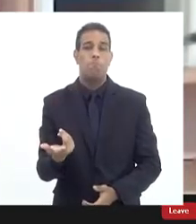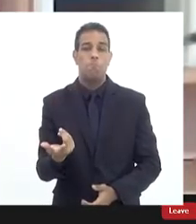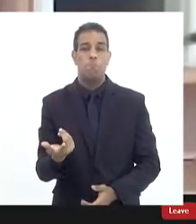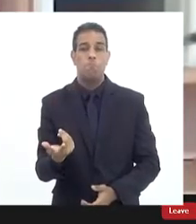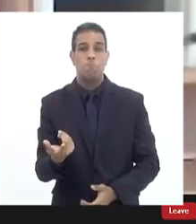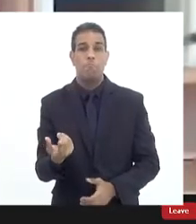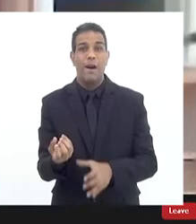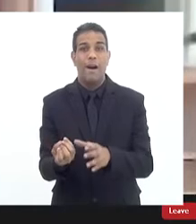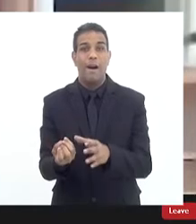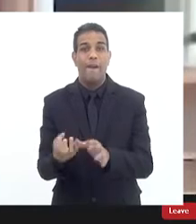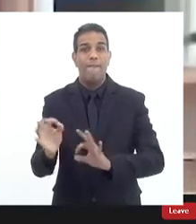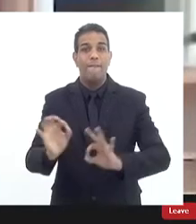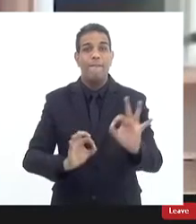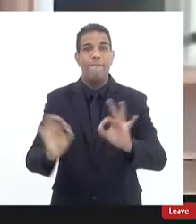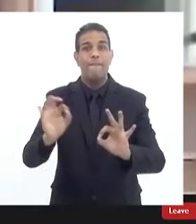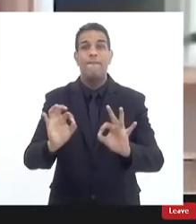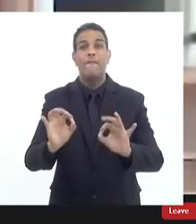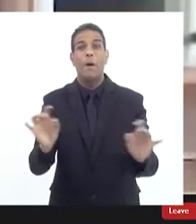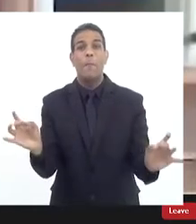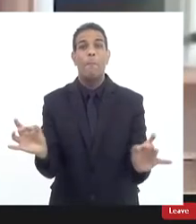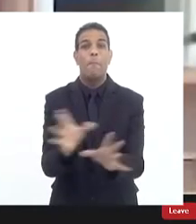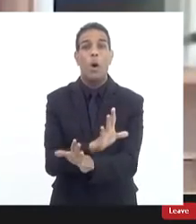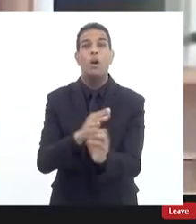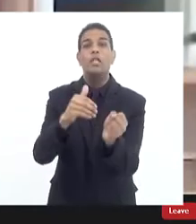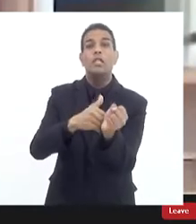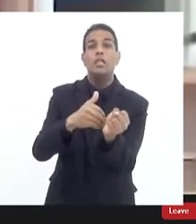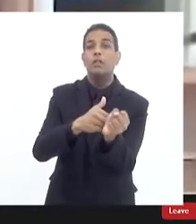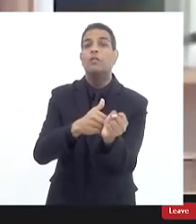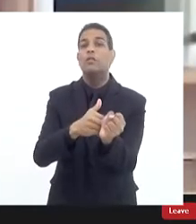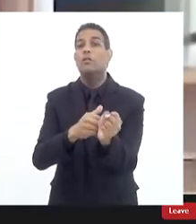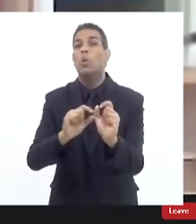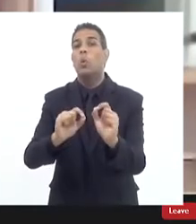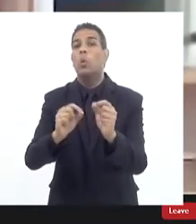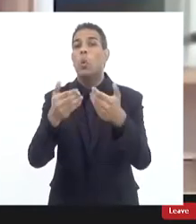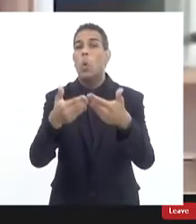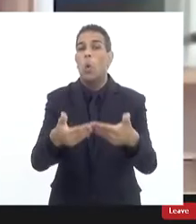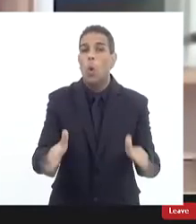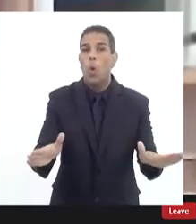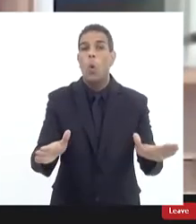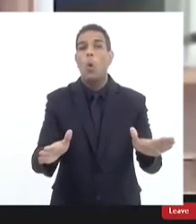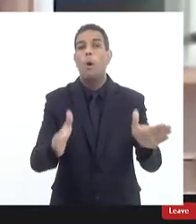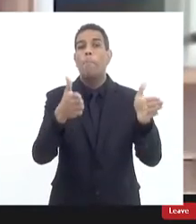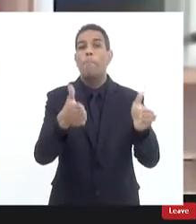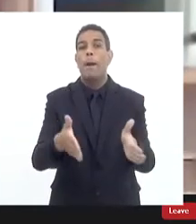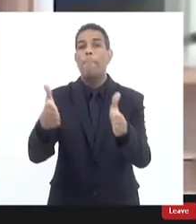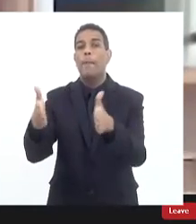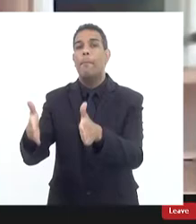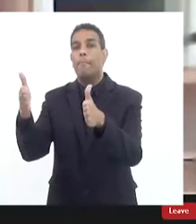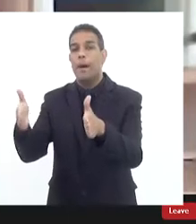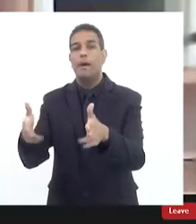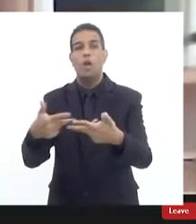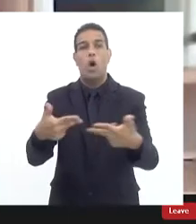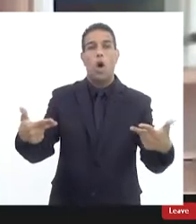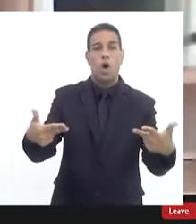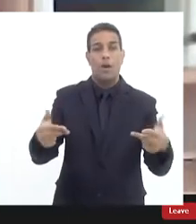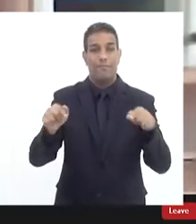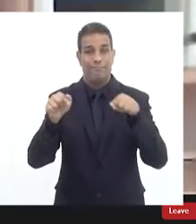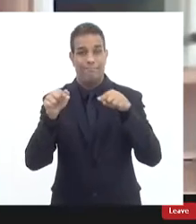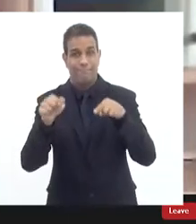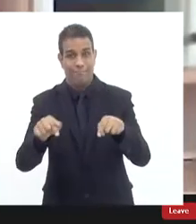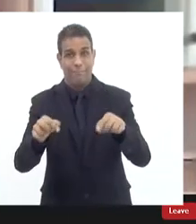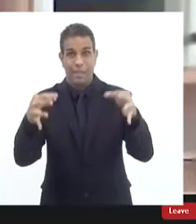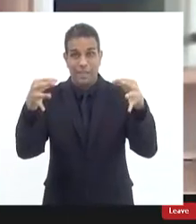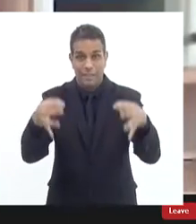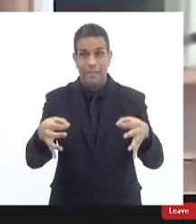sigilo parcial dessa investigação abrir a publicidade para alguns atos mas naquilo que é